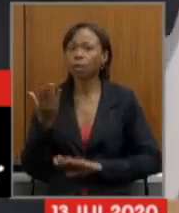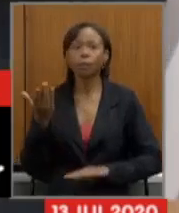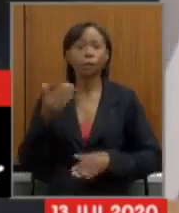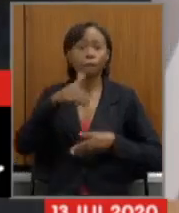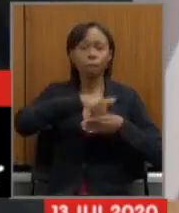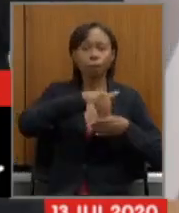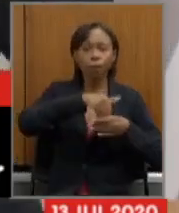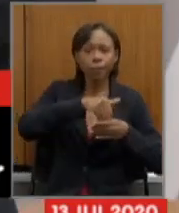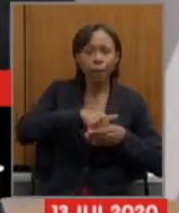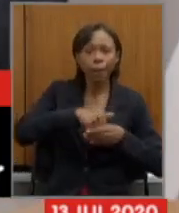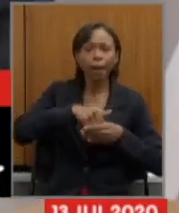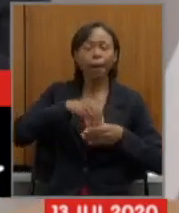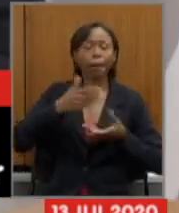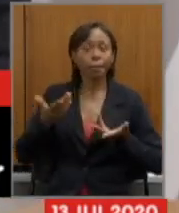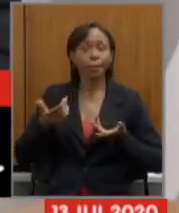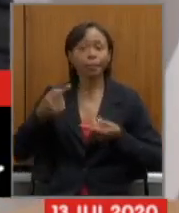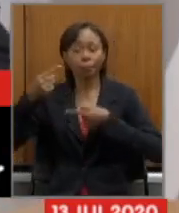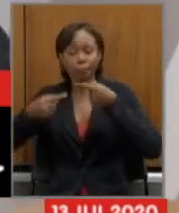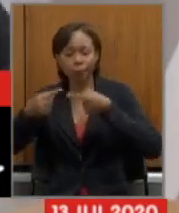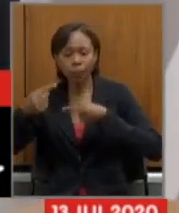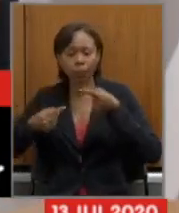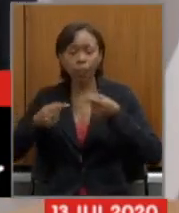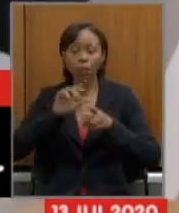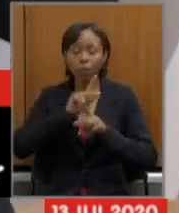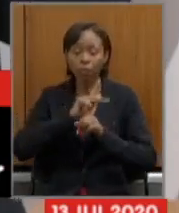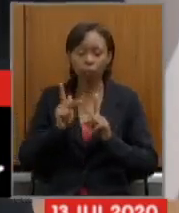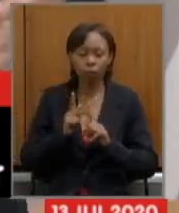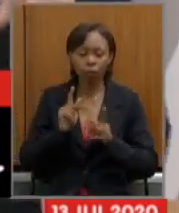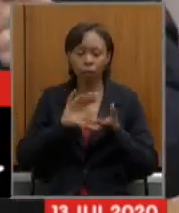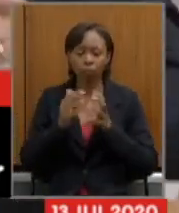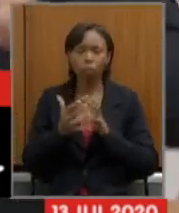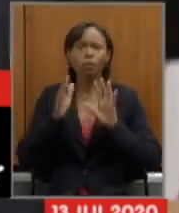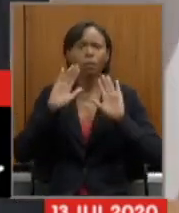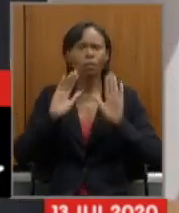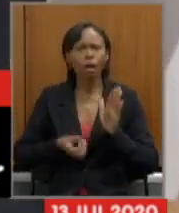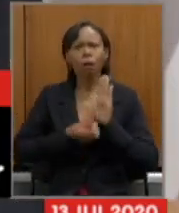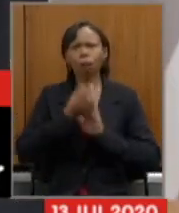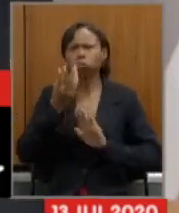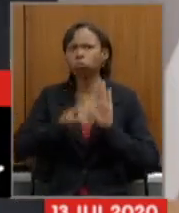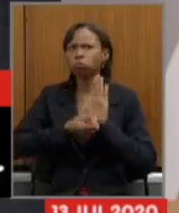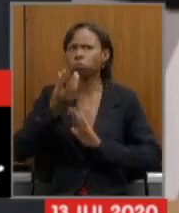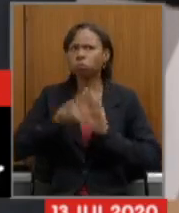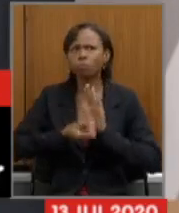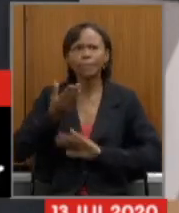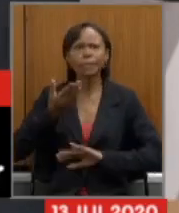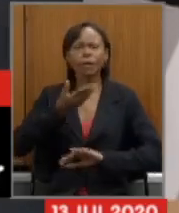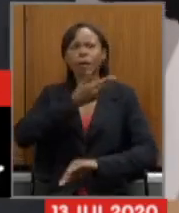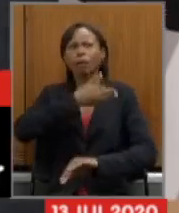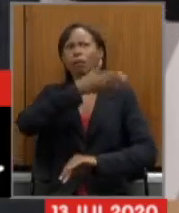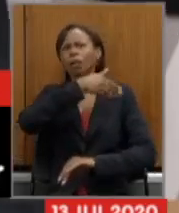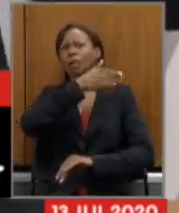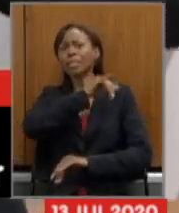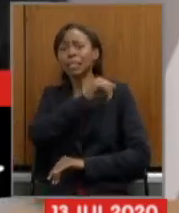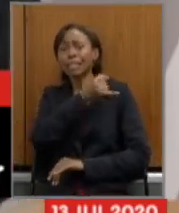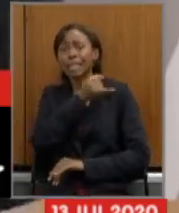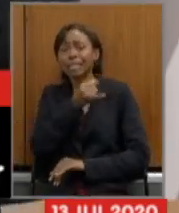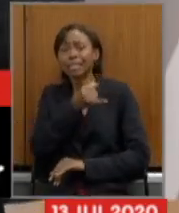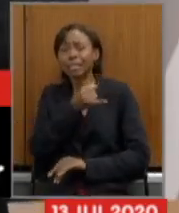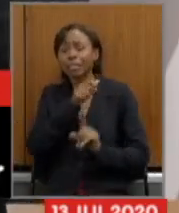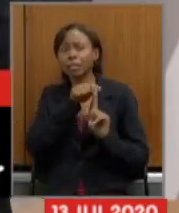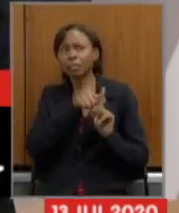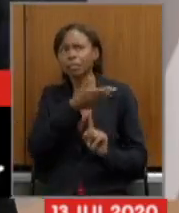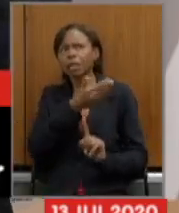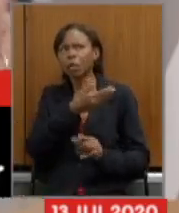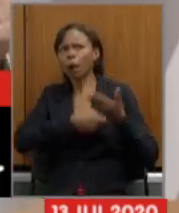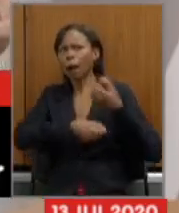votar a reforma nós falamos inúmeras vezes desde janeiro do ano passado quando este governo lá